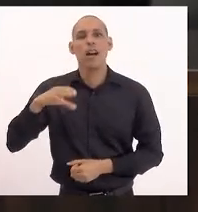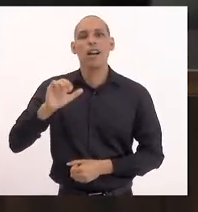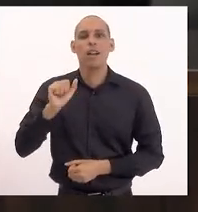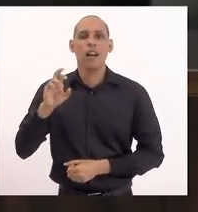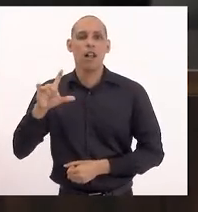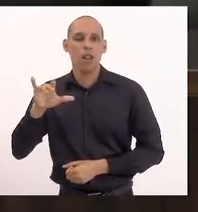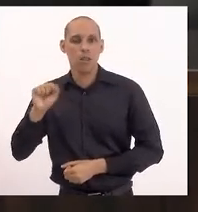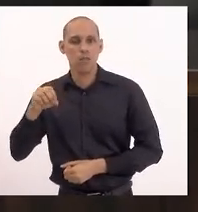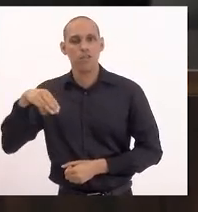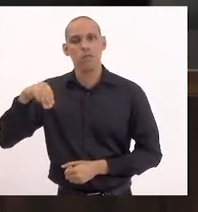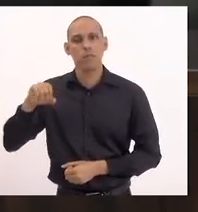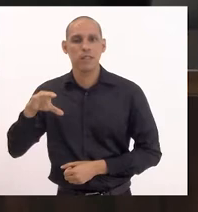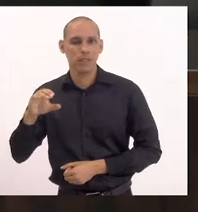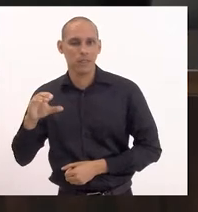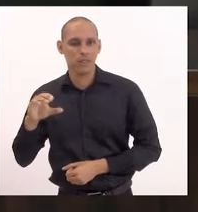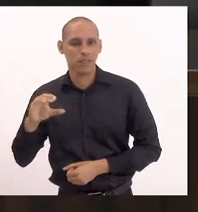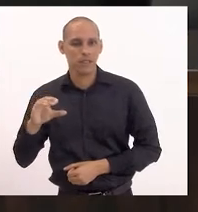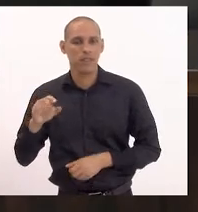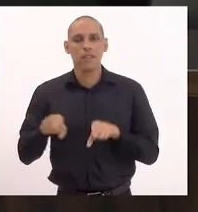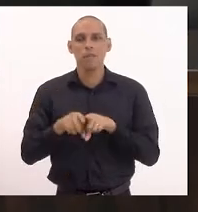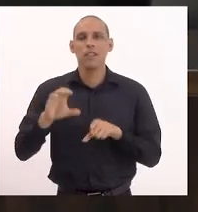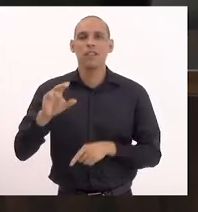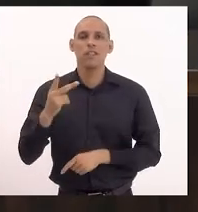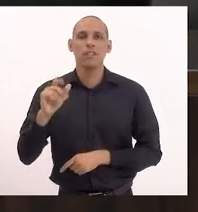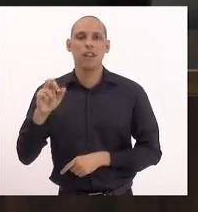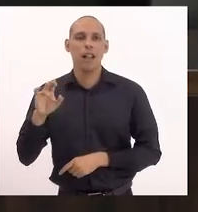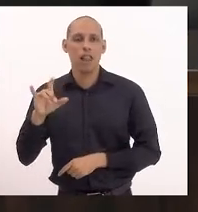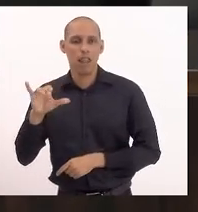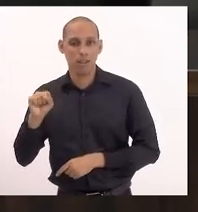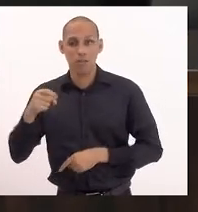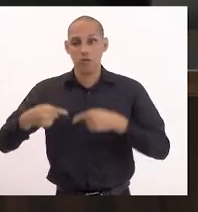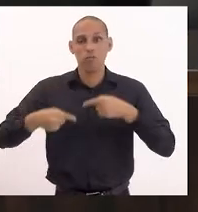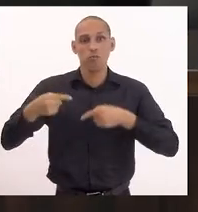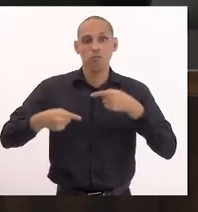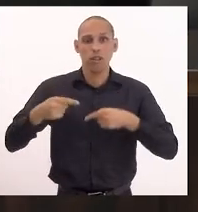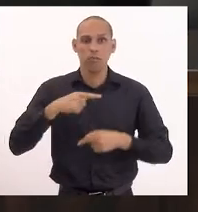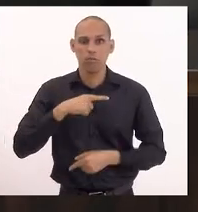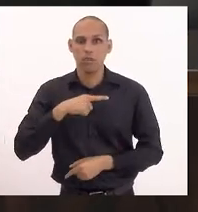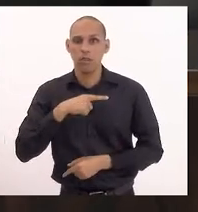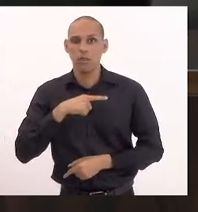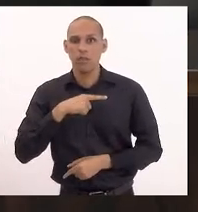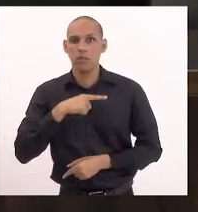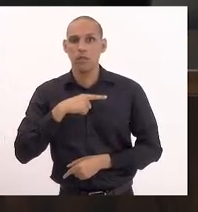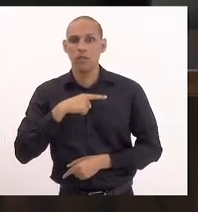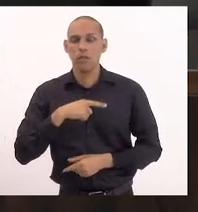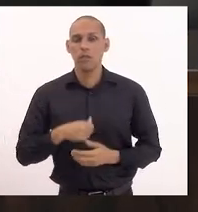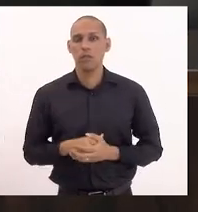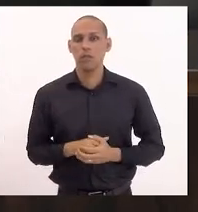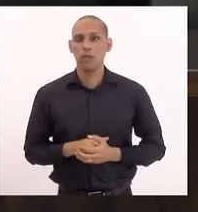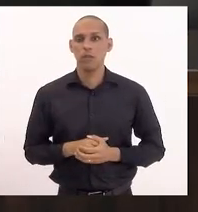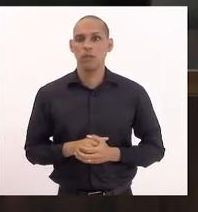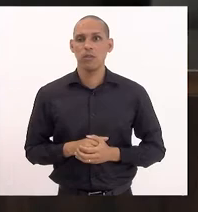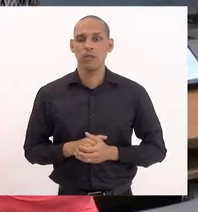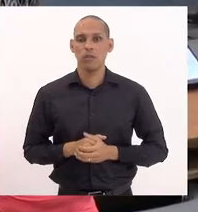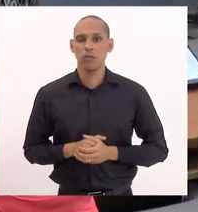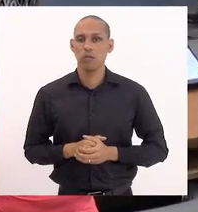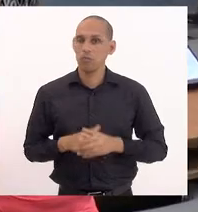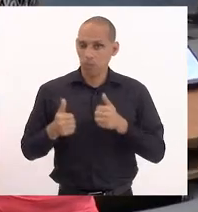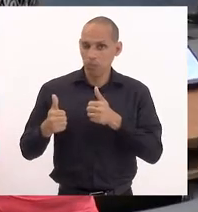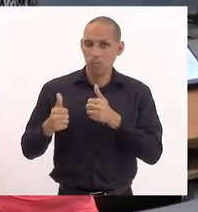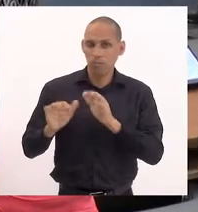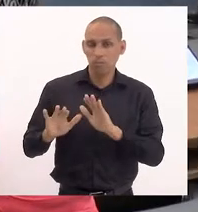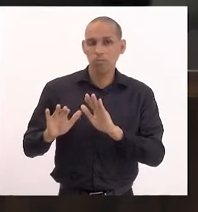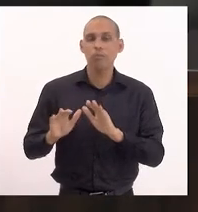discussão, havendo que querer discutir... Presidente, já que o senhor está com espírito e brincalhão, eu vou discutir daqui. Está bom.